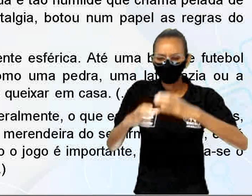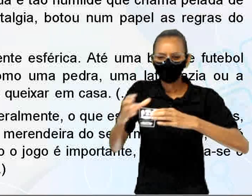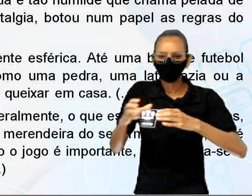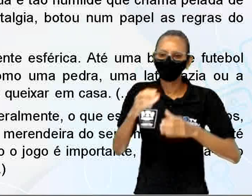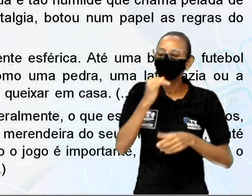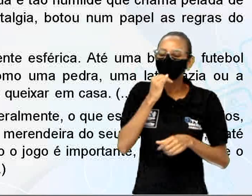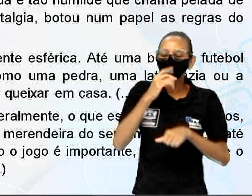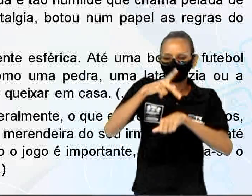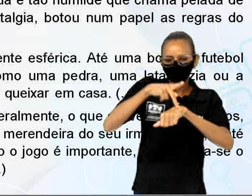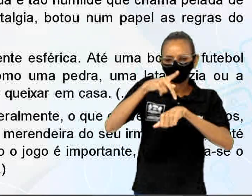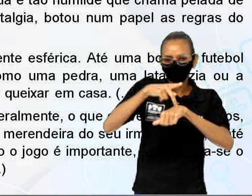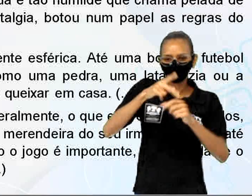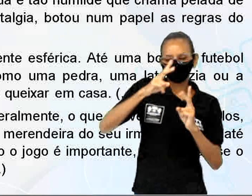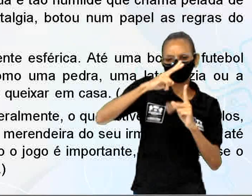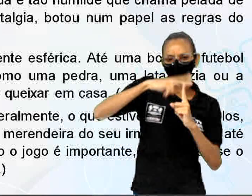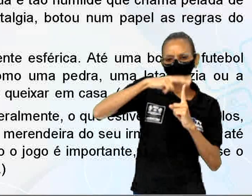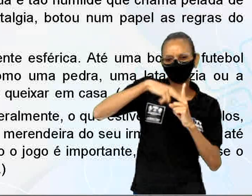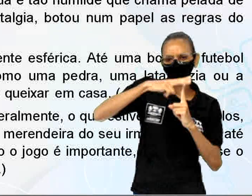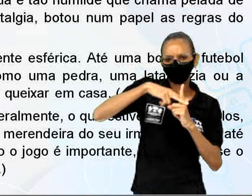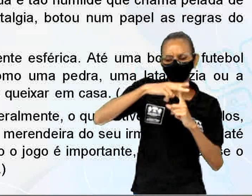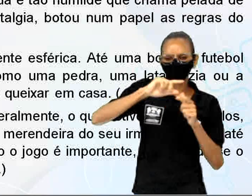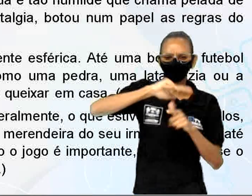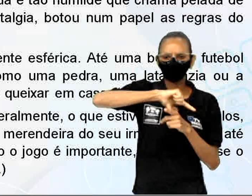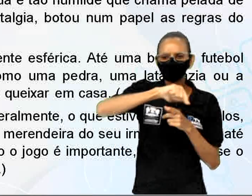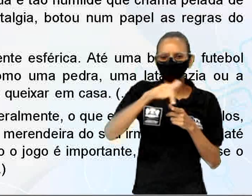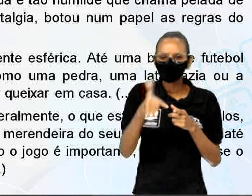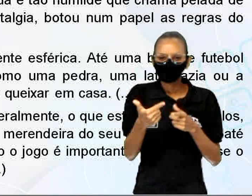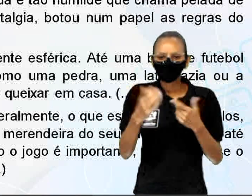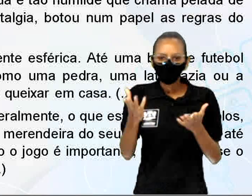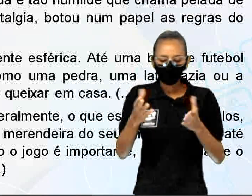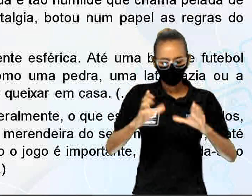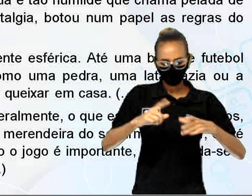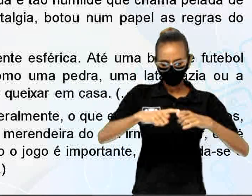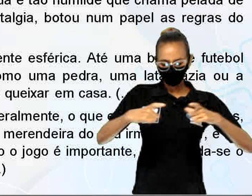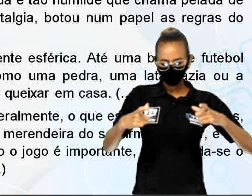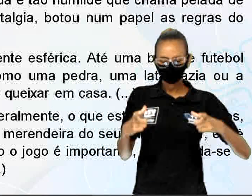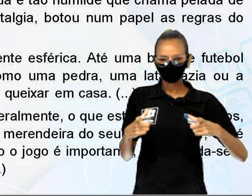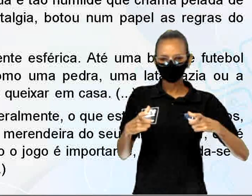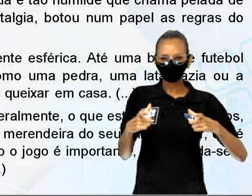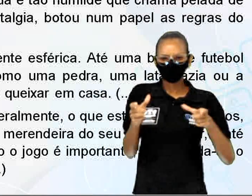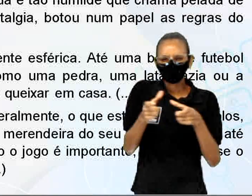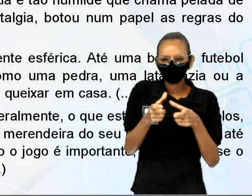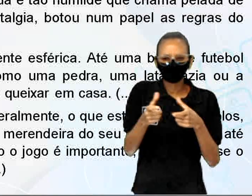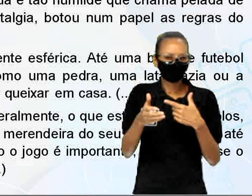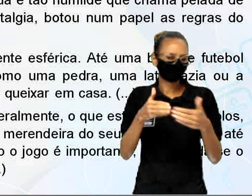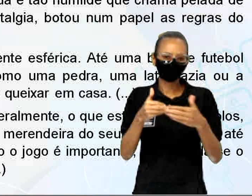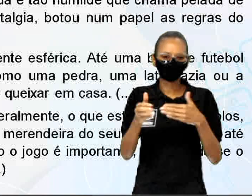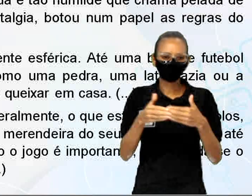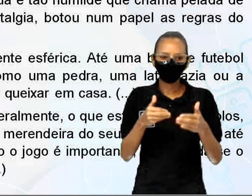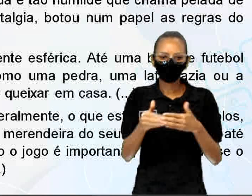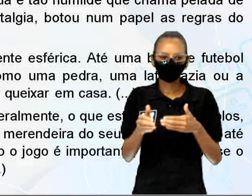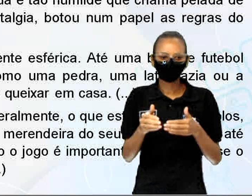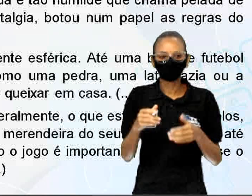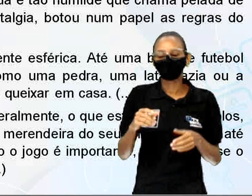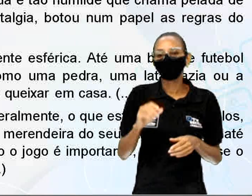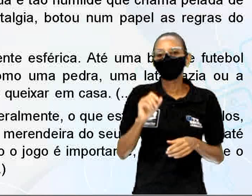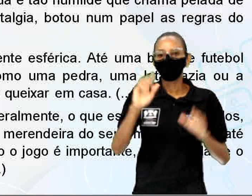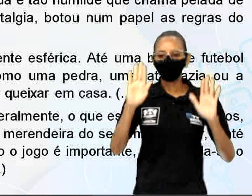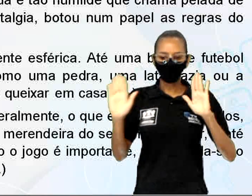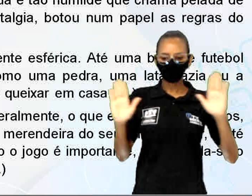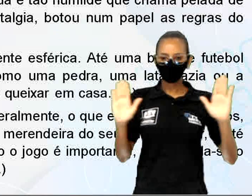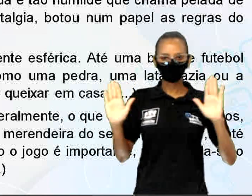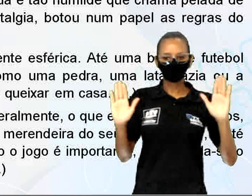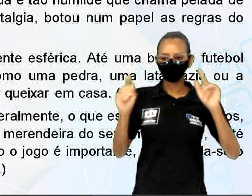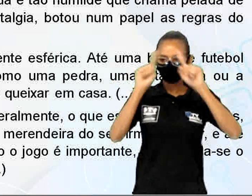vazia ou a merendeira do sermão menor que sairá correndo para se queixar em casa. Das goleiras As